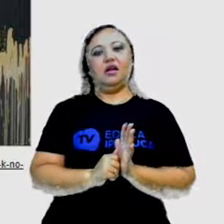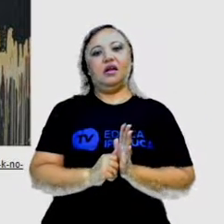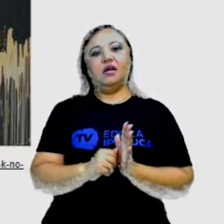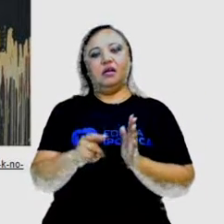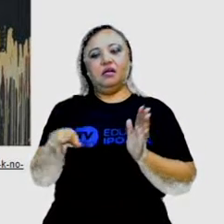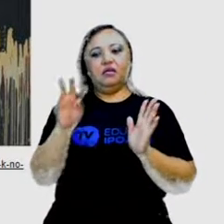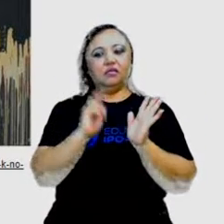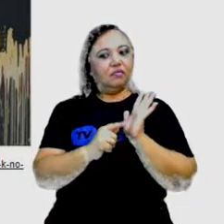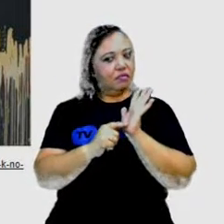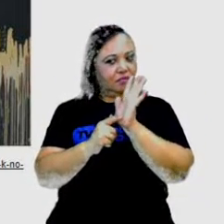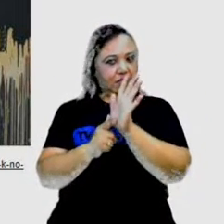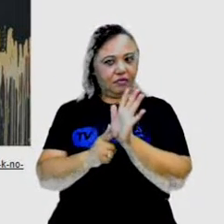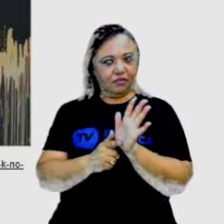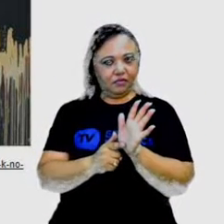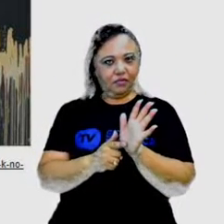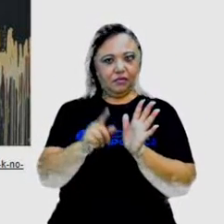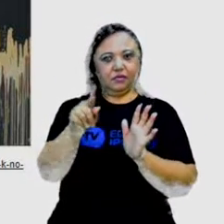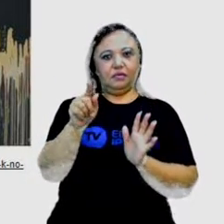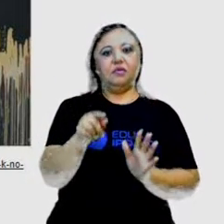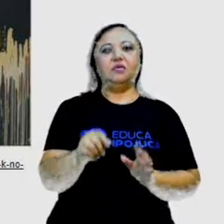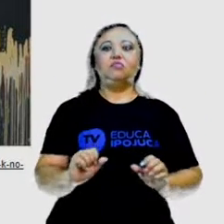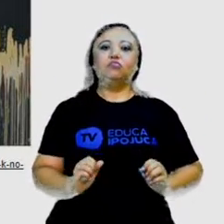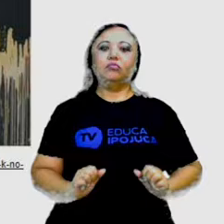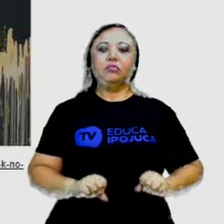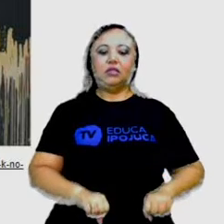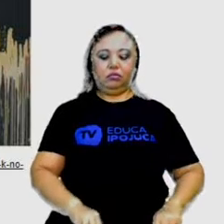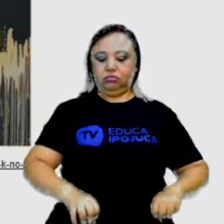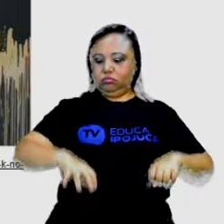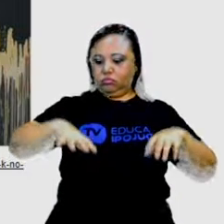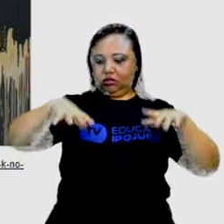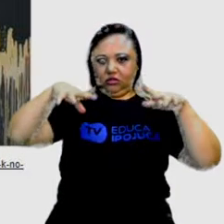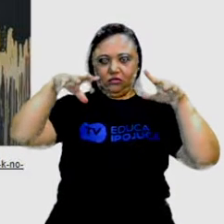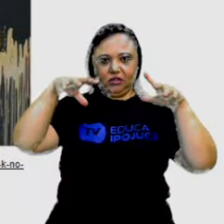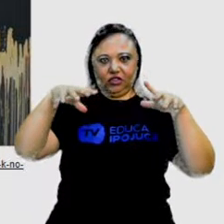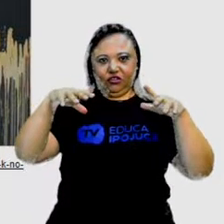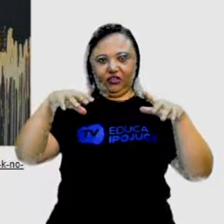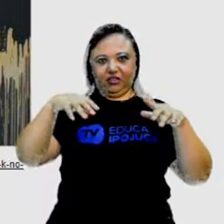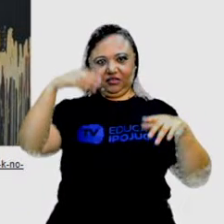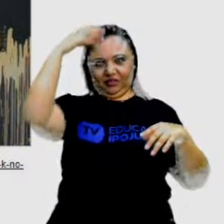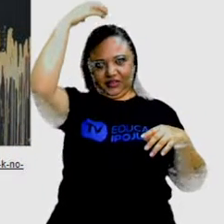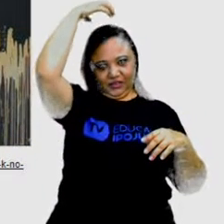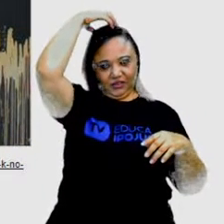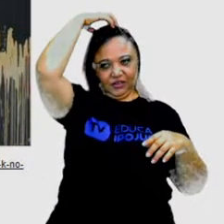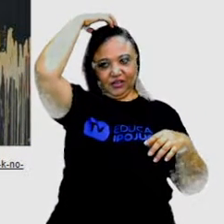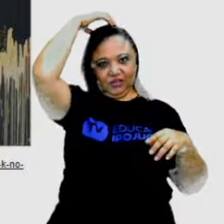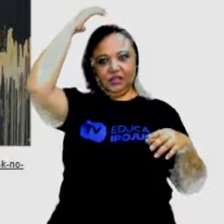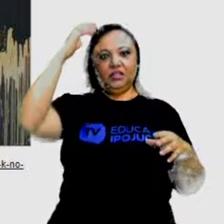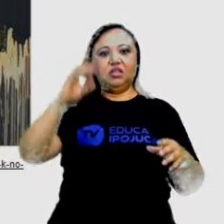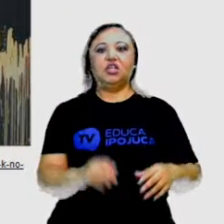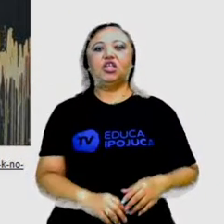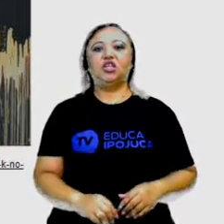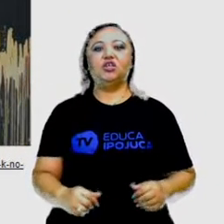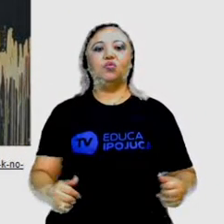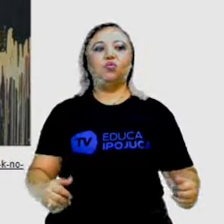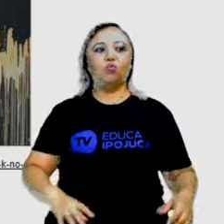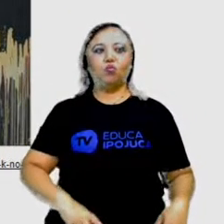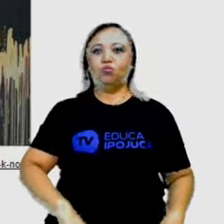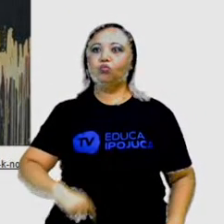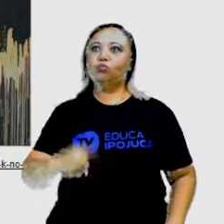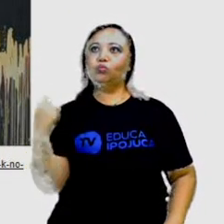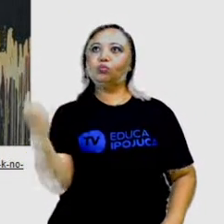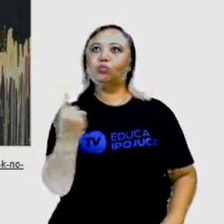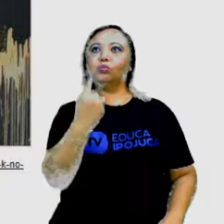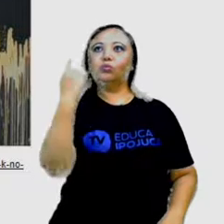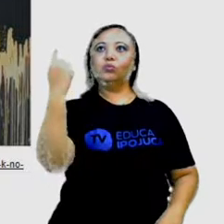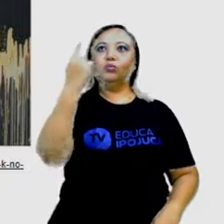Tem uma imagem de como se fosse um castelo ali e um gigante de pedra, como se estivesse saindo